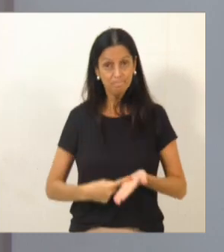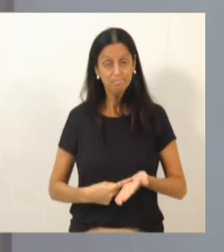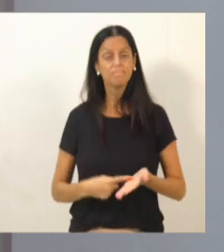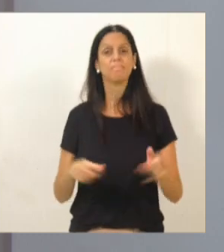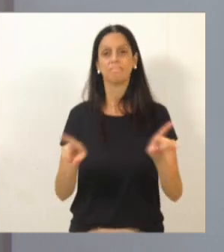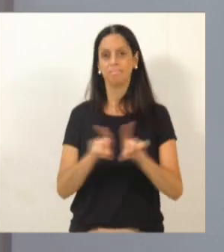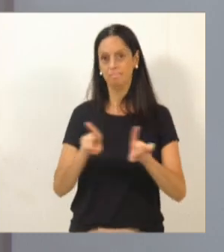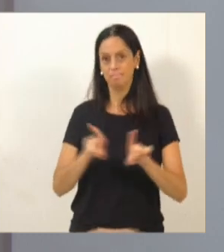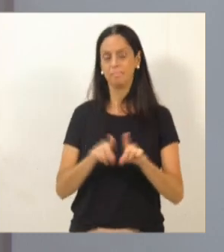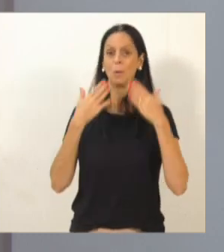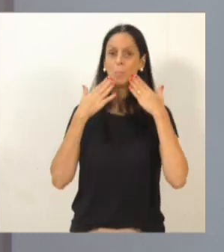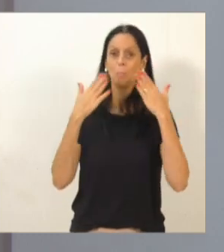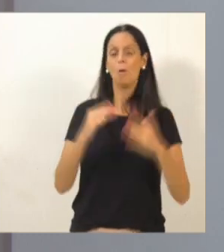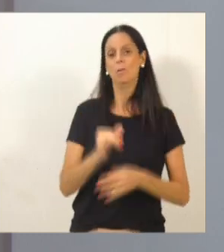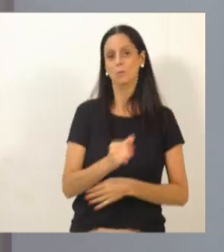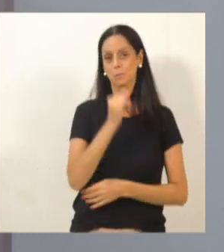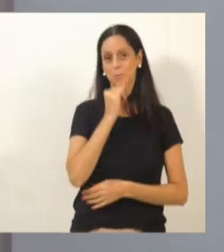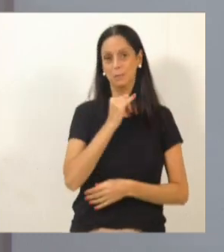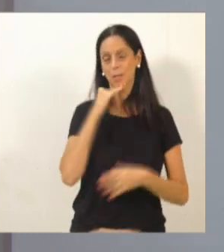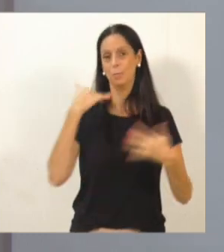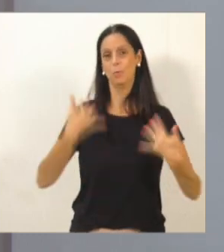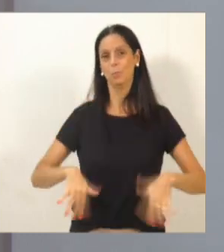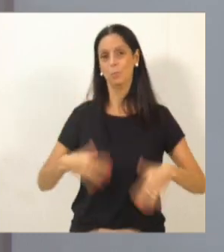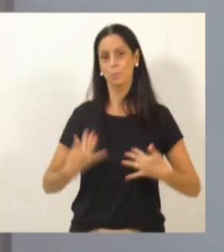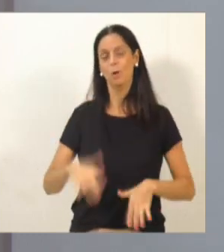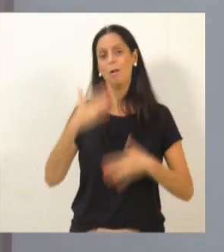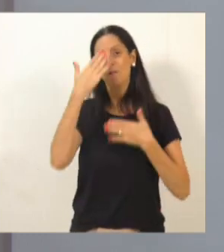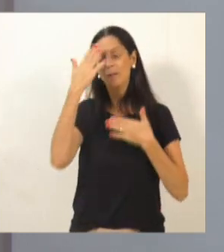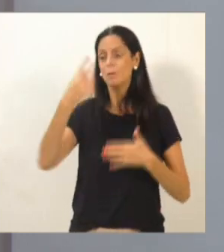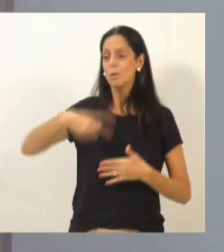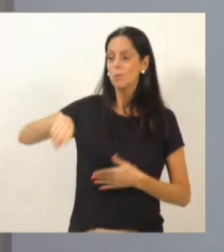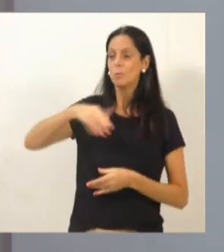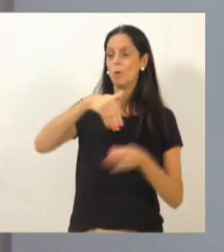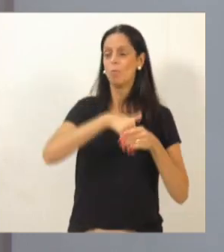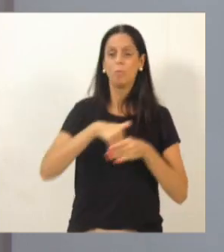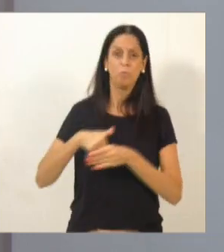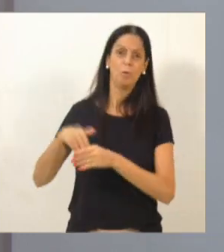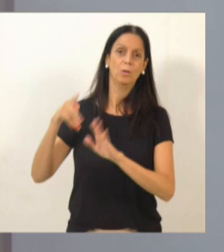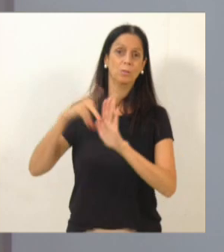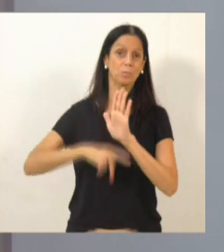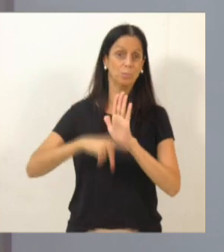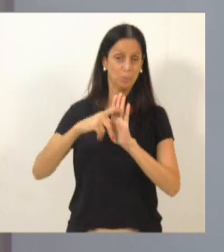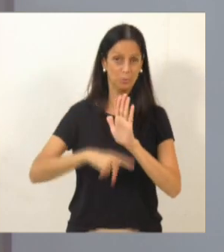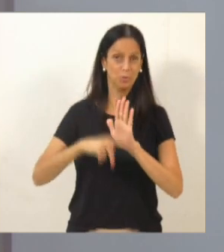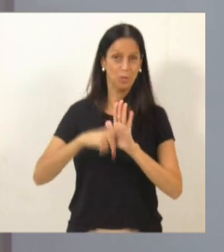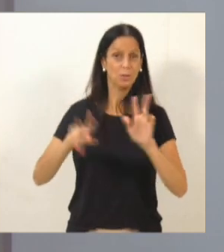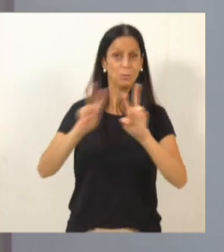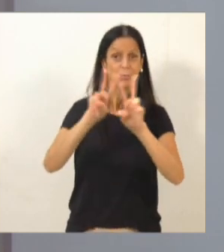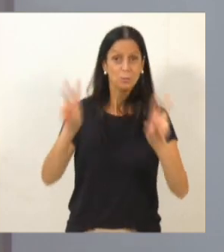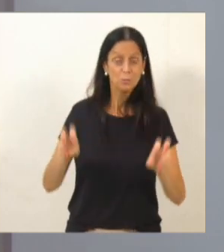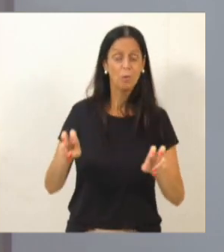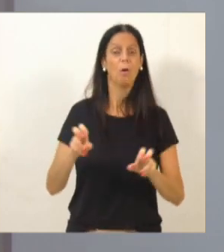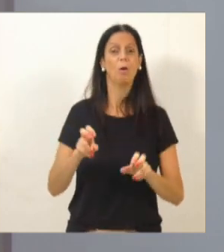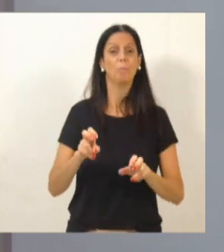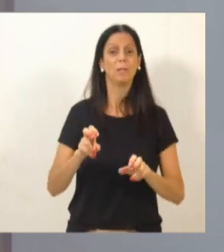um grande exemplo, e agradecer pelos votos de forma unânime ao nosso projeto referente aos fogos